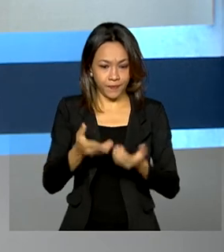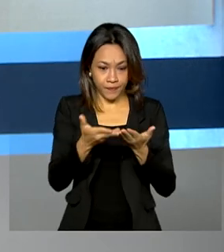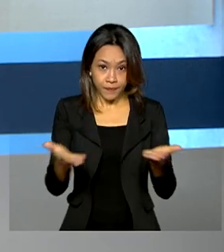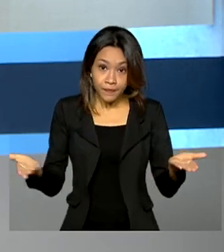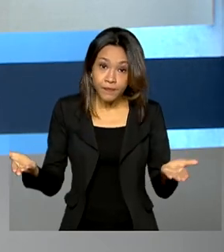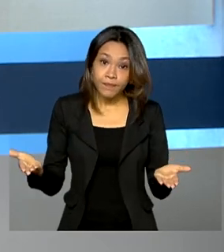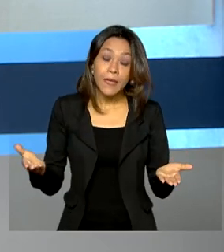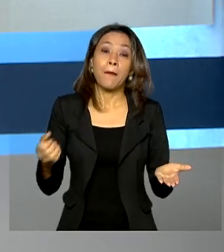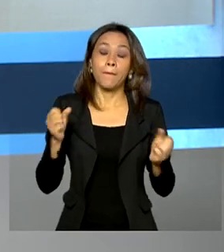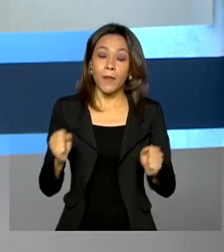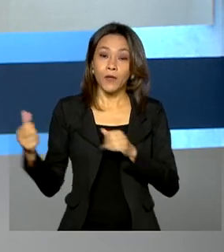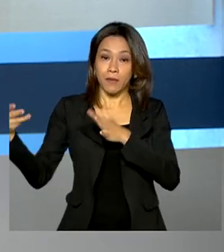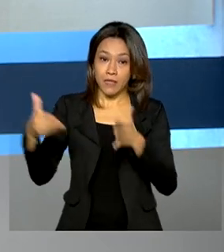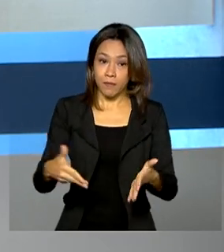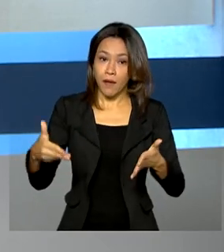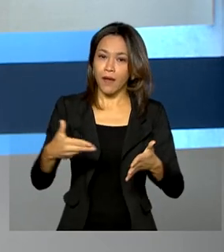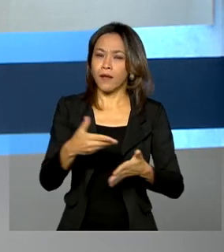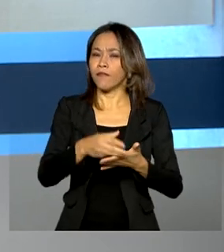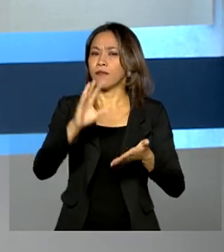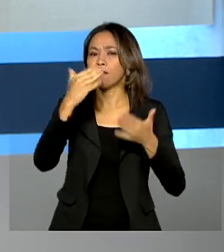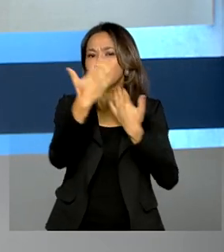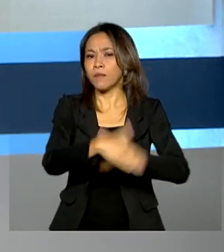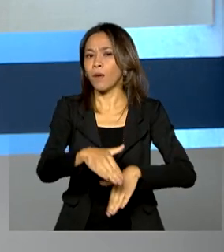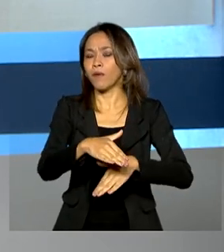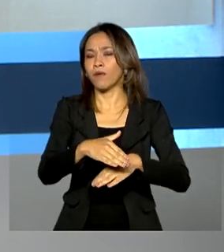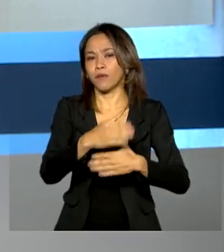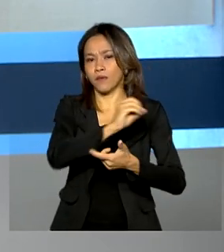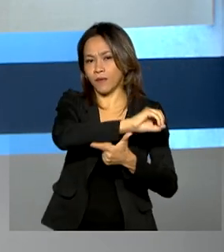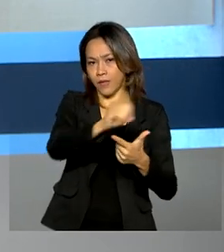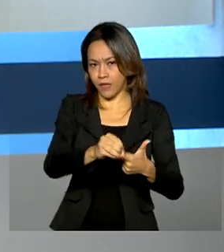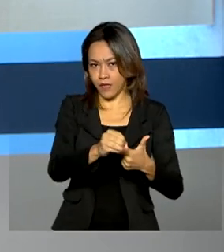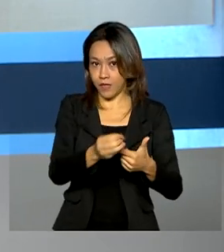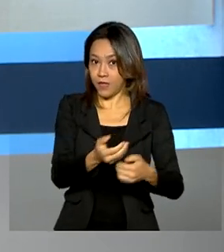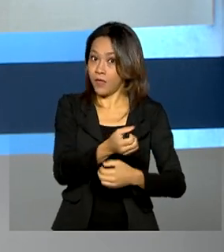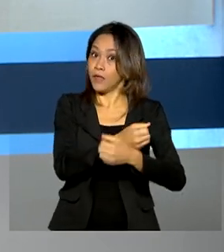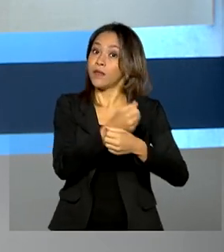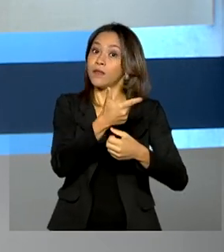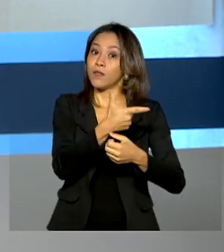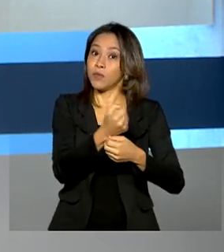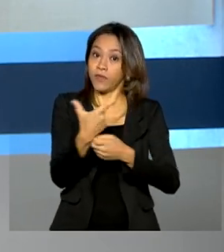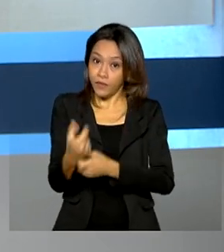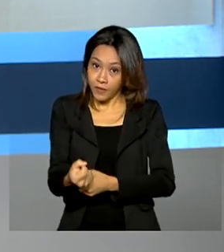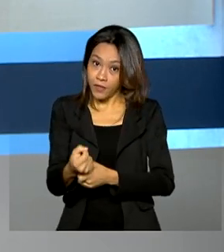os candidatos que fizeram o Enem de 2020 e que tiraram nota superior a zero na prova de redação.